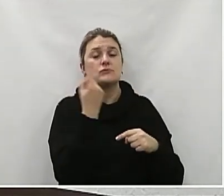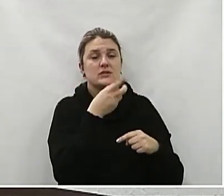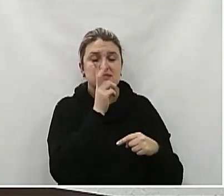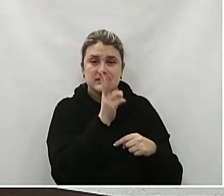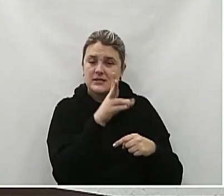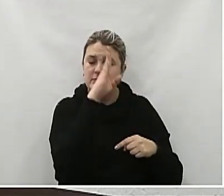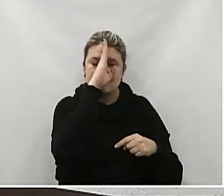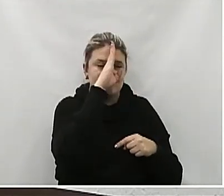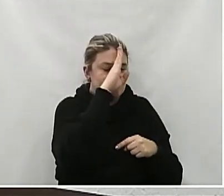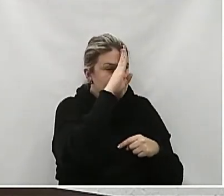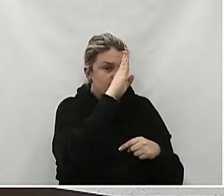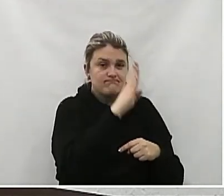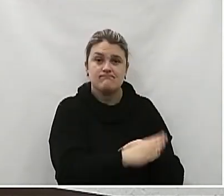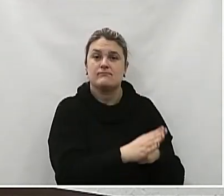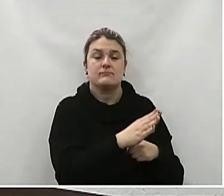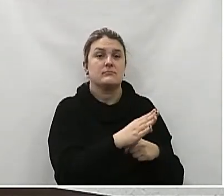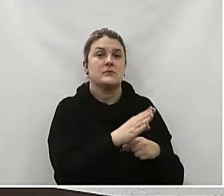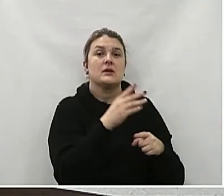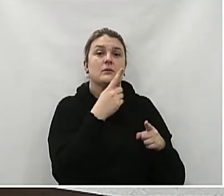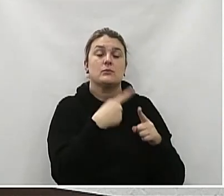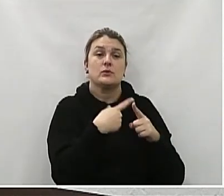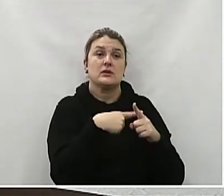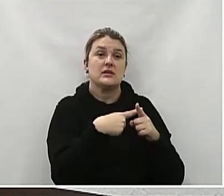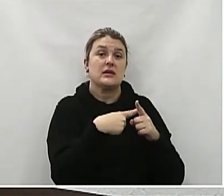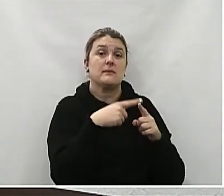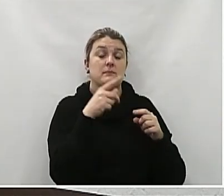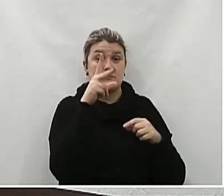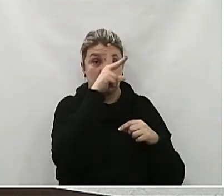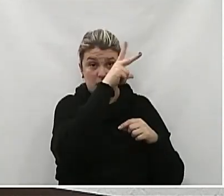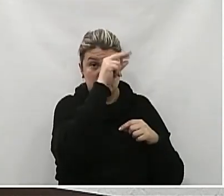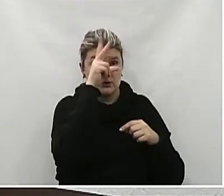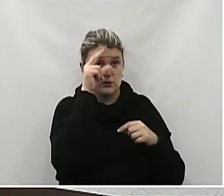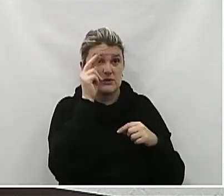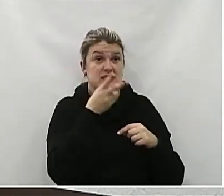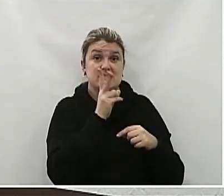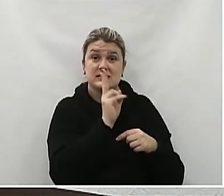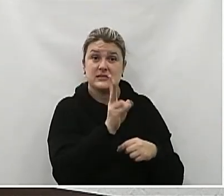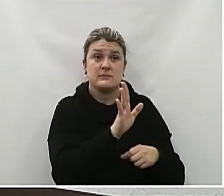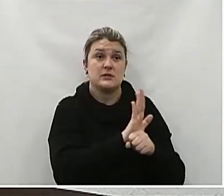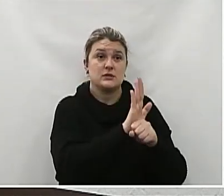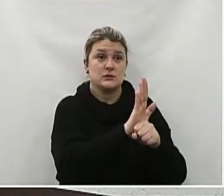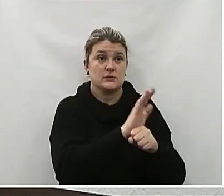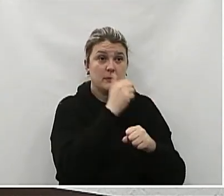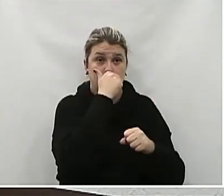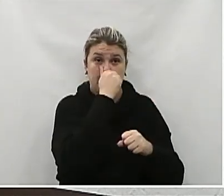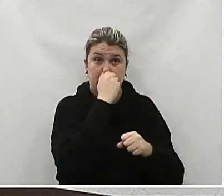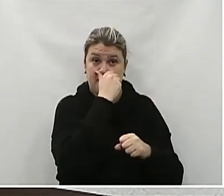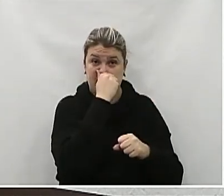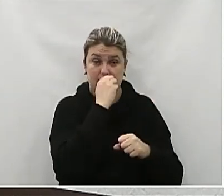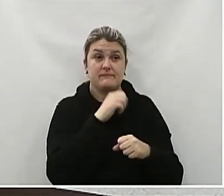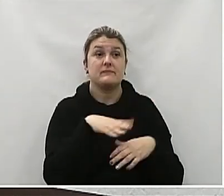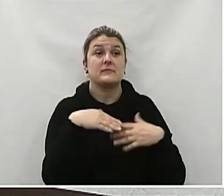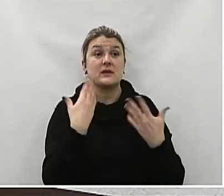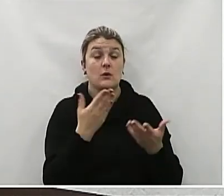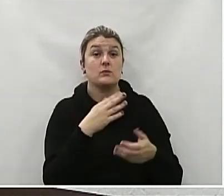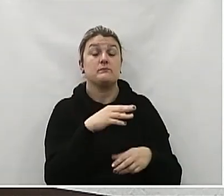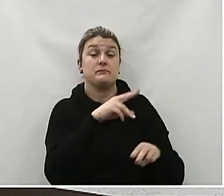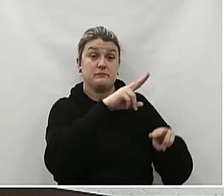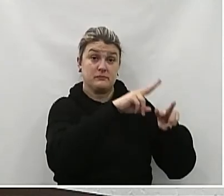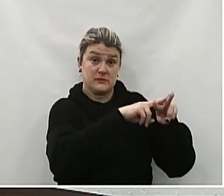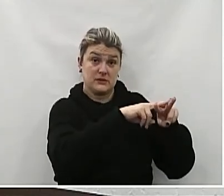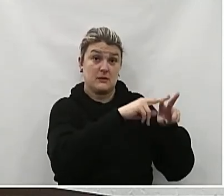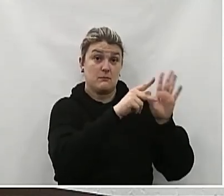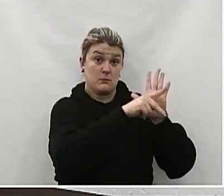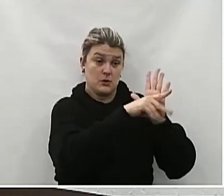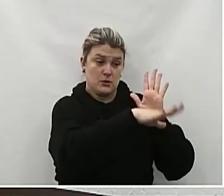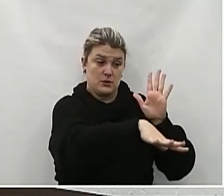sendo priorizados pelo poder público Aqui em União da Vitória Então a delegacia está